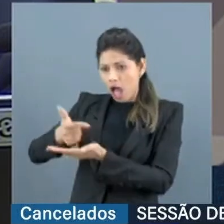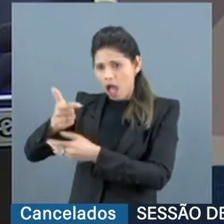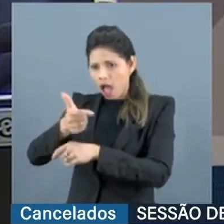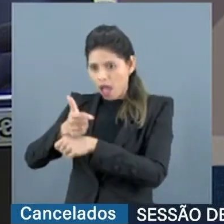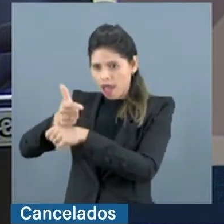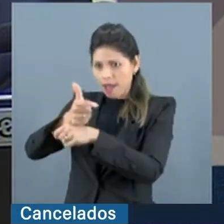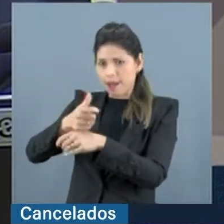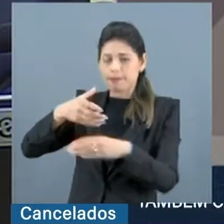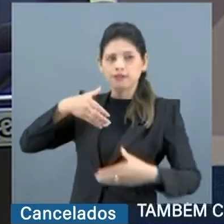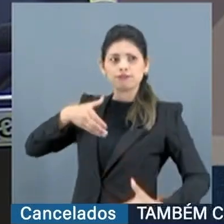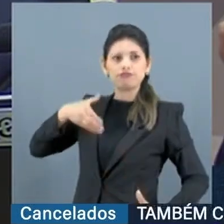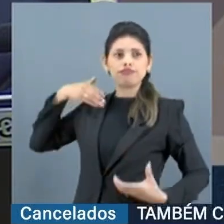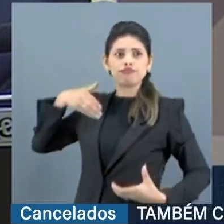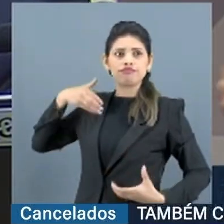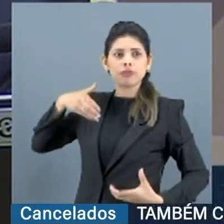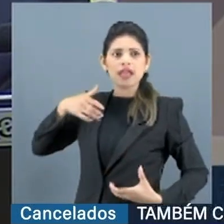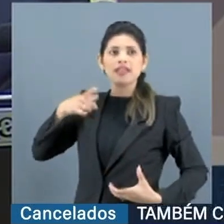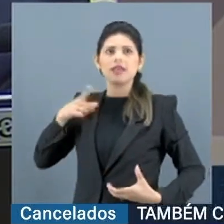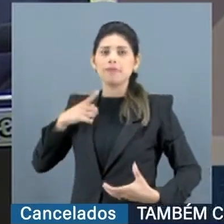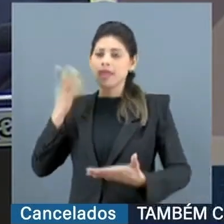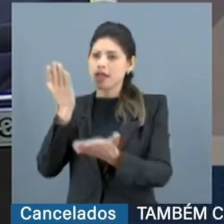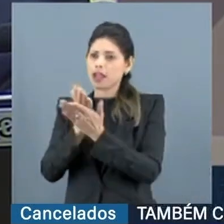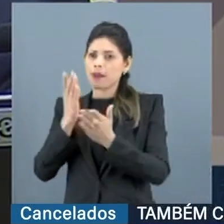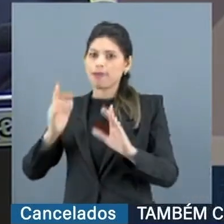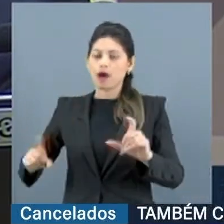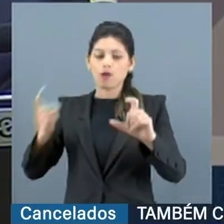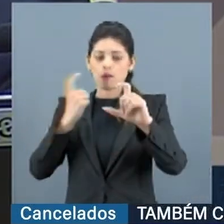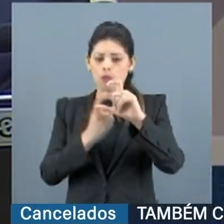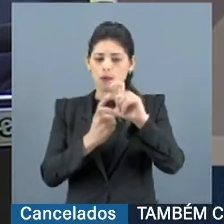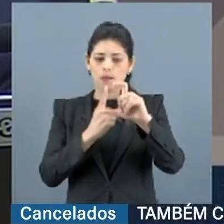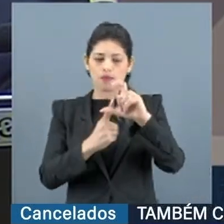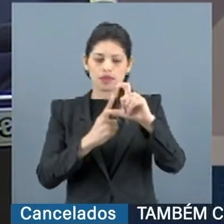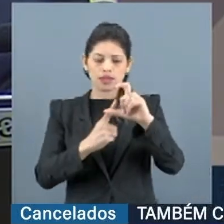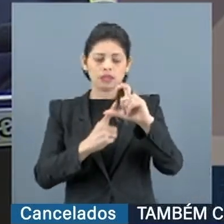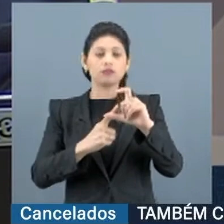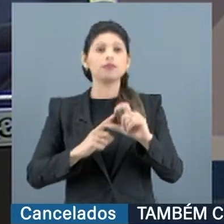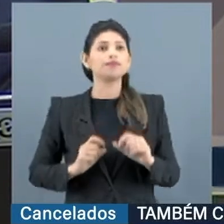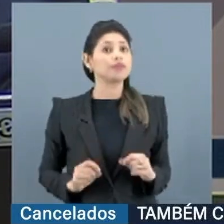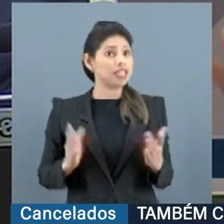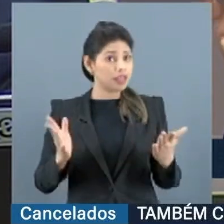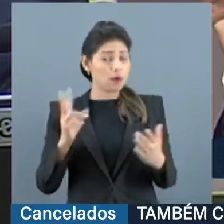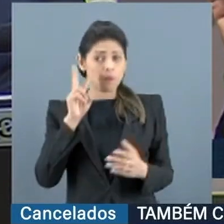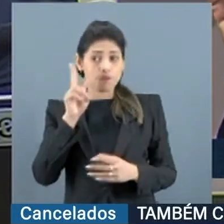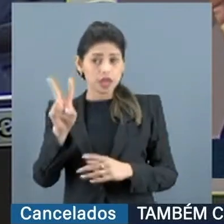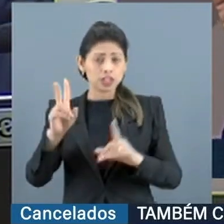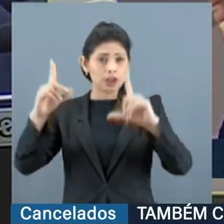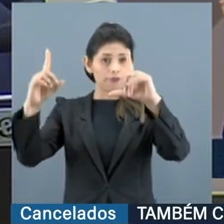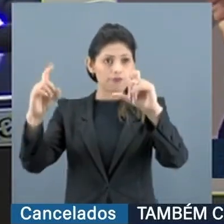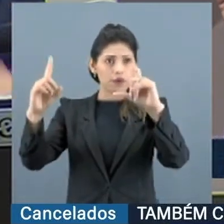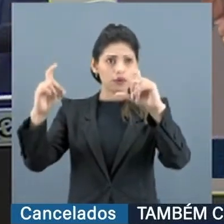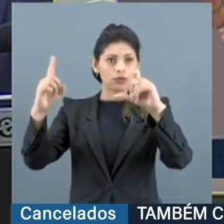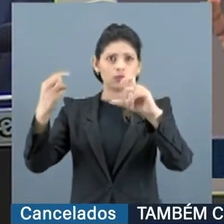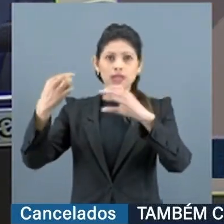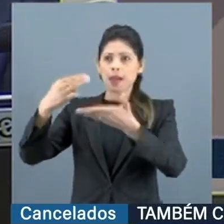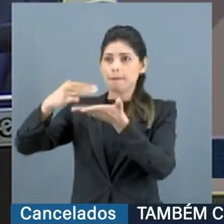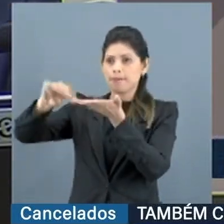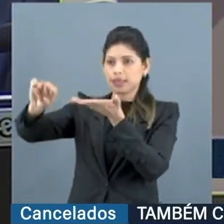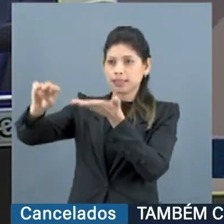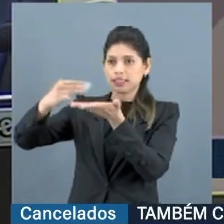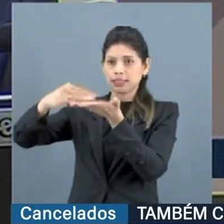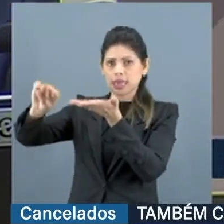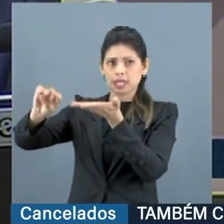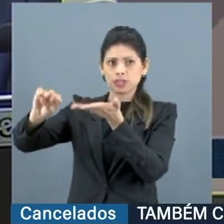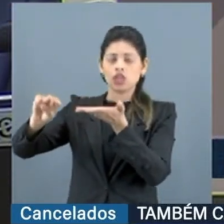Vejam como eram as mensagens entre eles. Vamos lá. Tem uma mensagem de uma senhora chamada